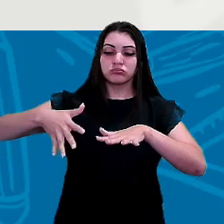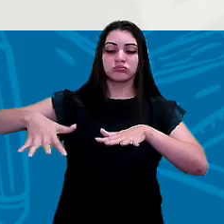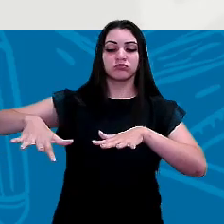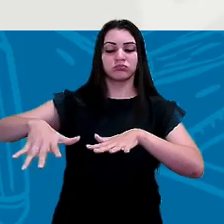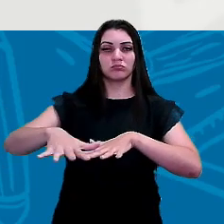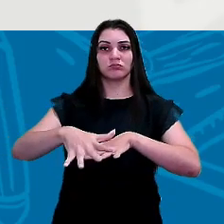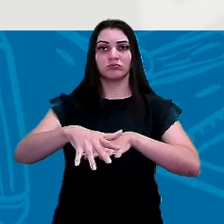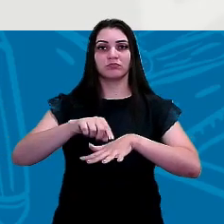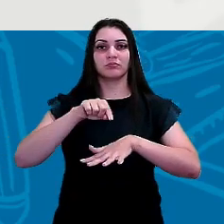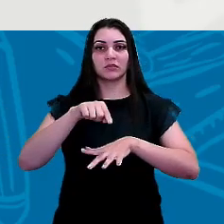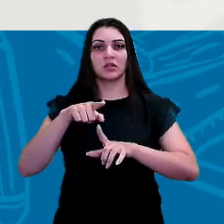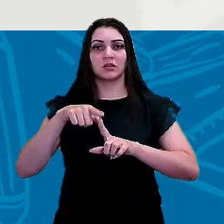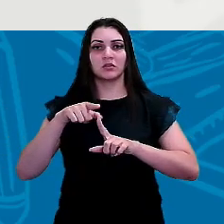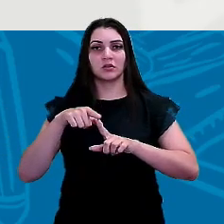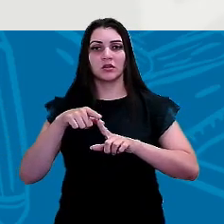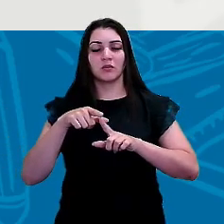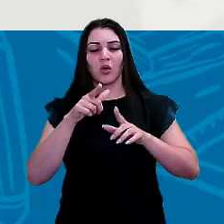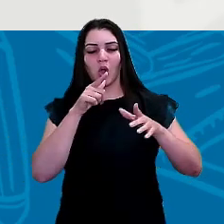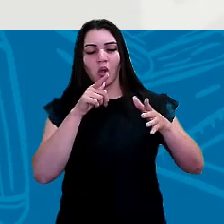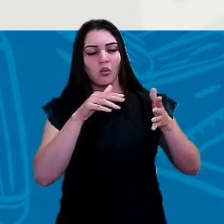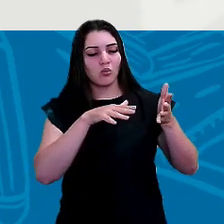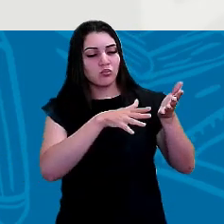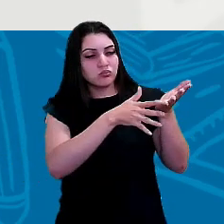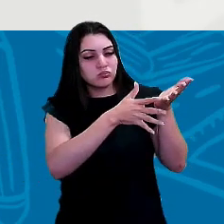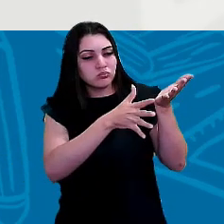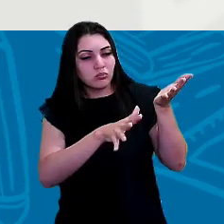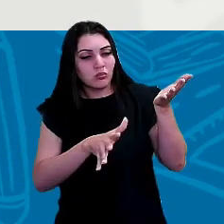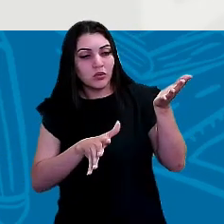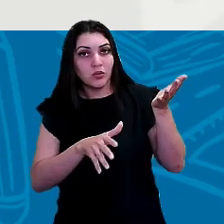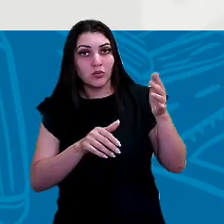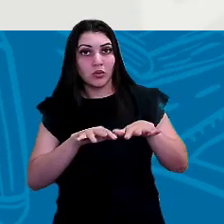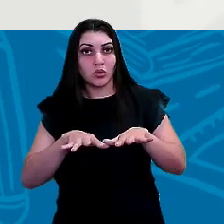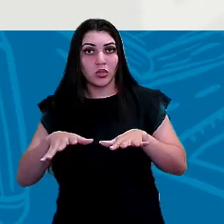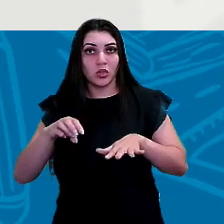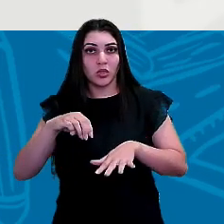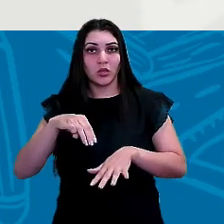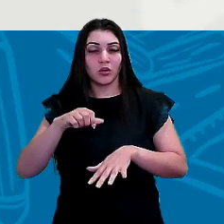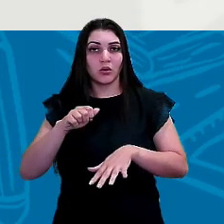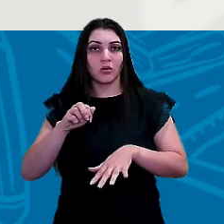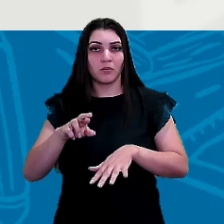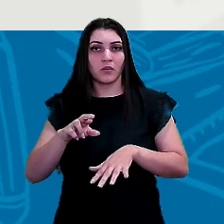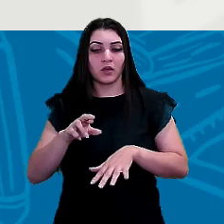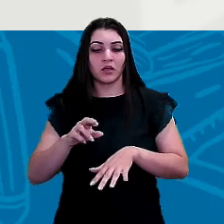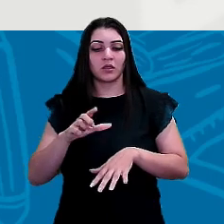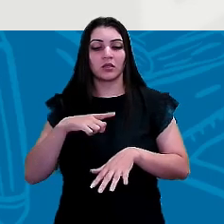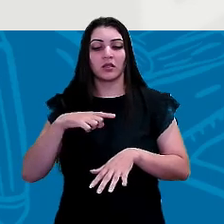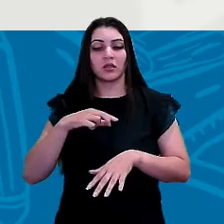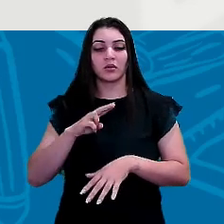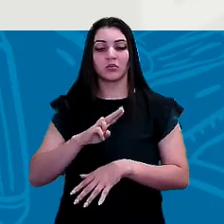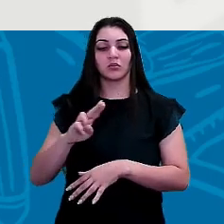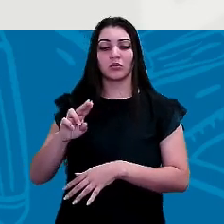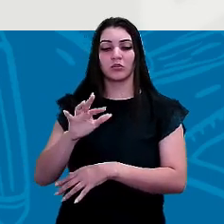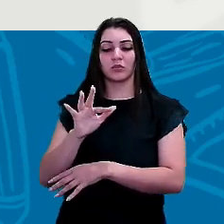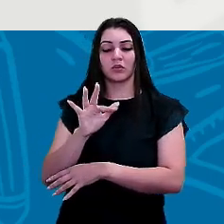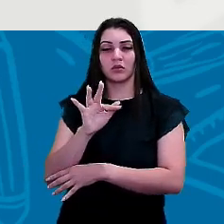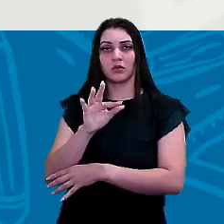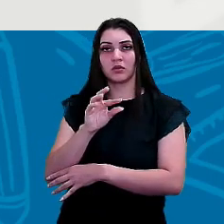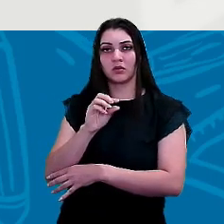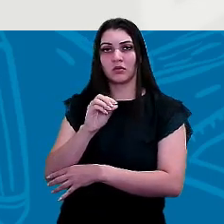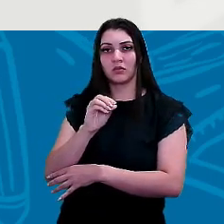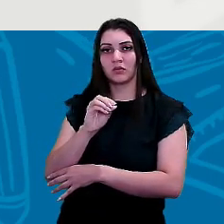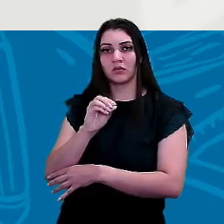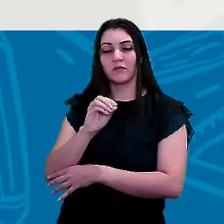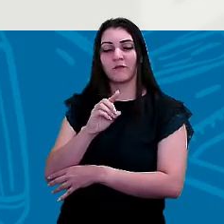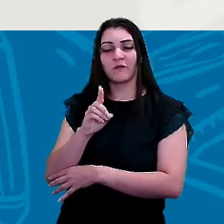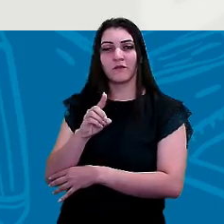essa parte onde o rio desemboca né? no mar a gente chama de foz ou embocadura né? o tema mais comum